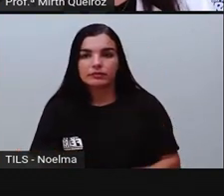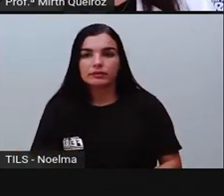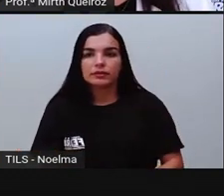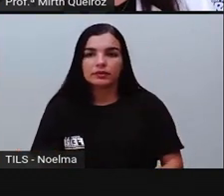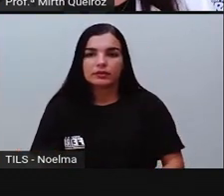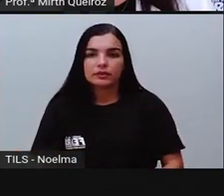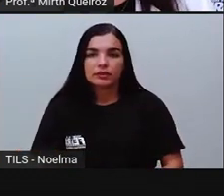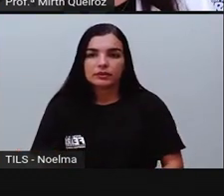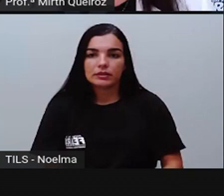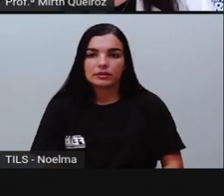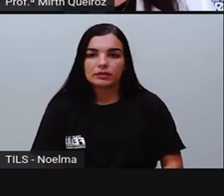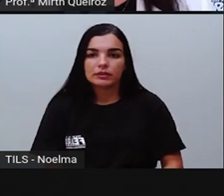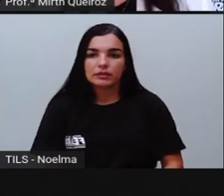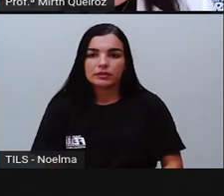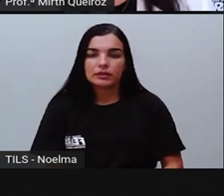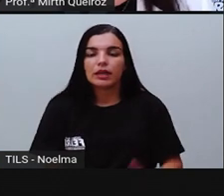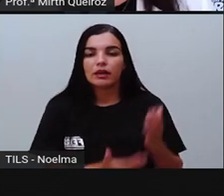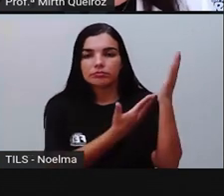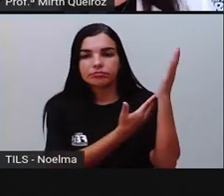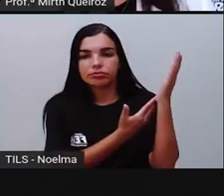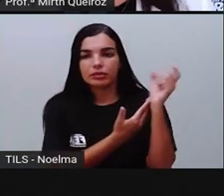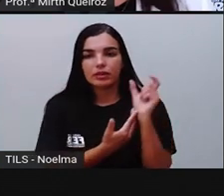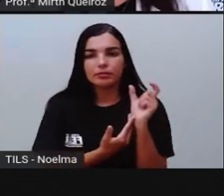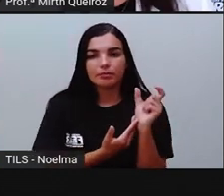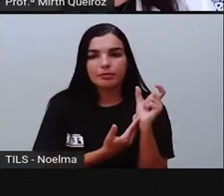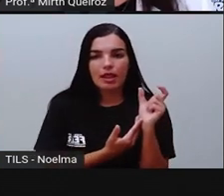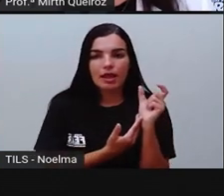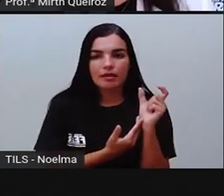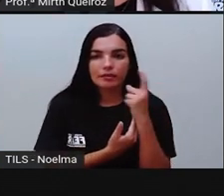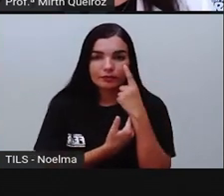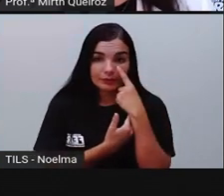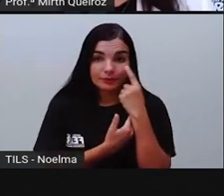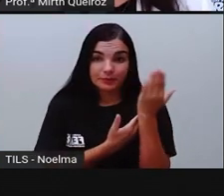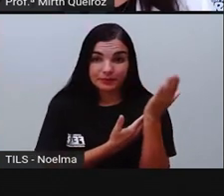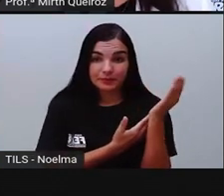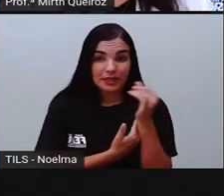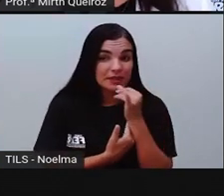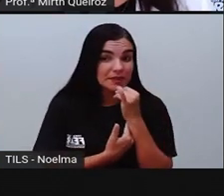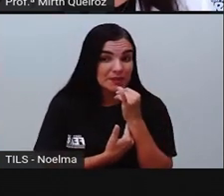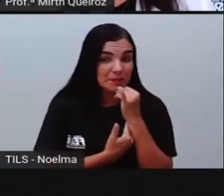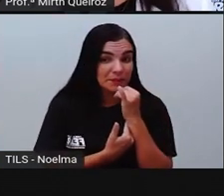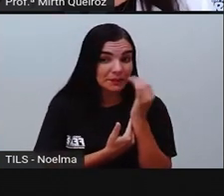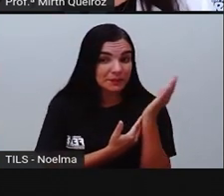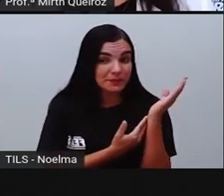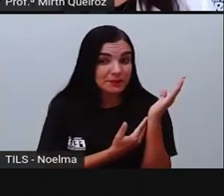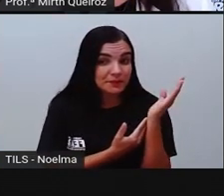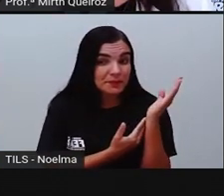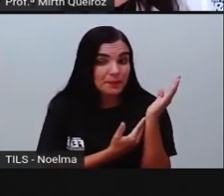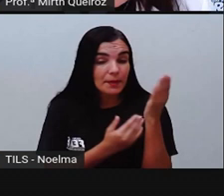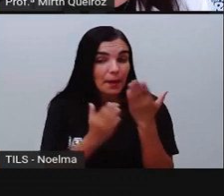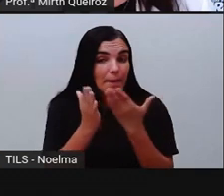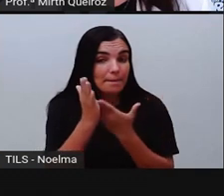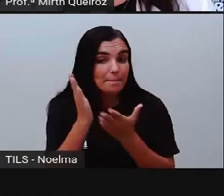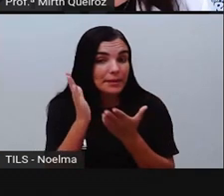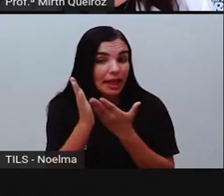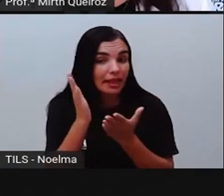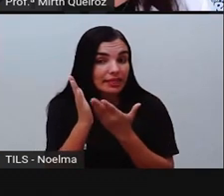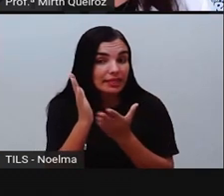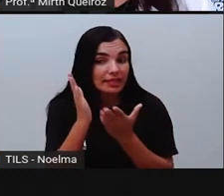epopeico, onomatopeico, diarreia, boia,